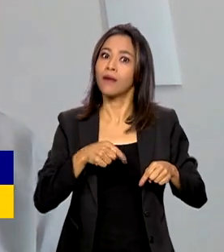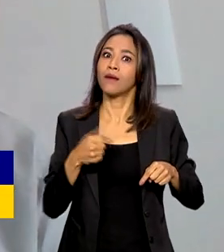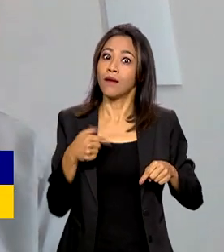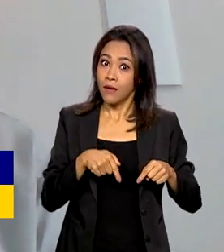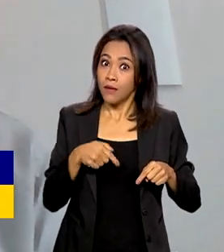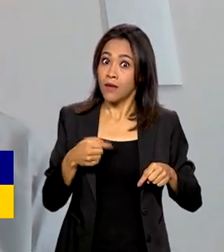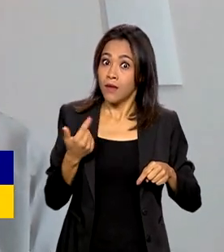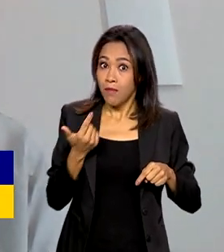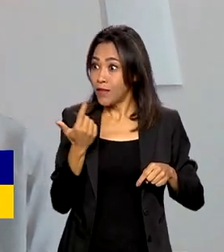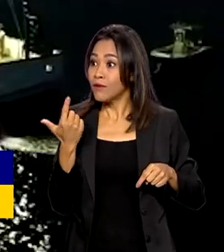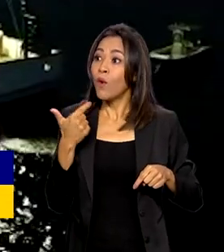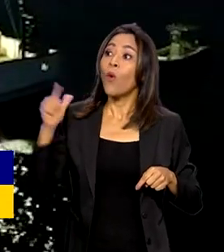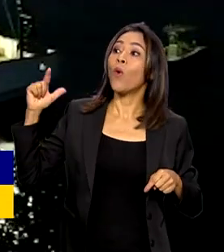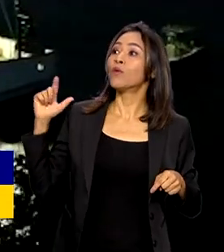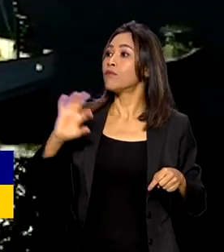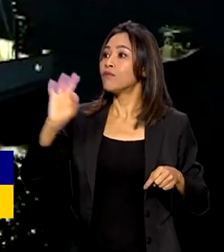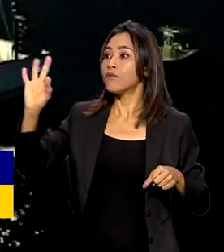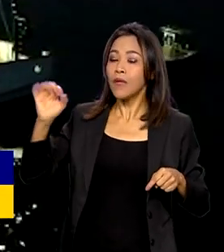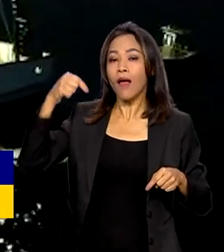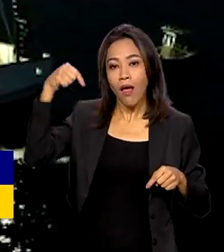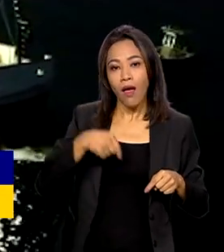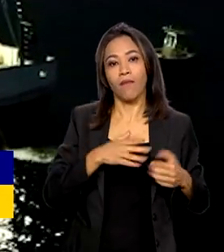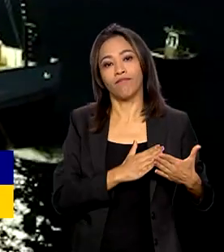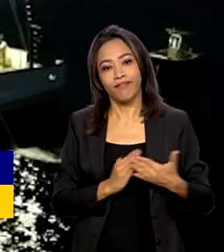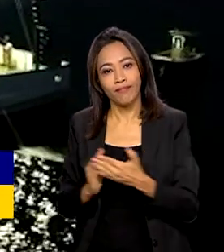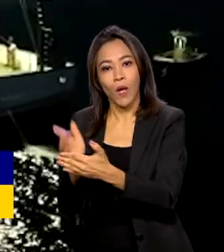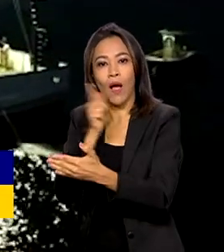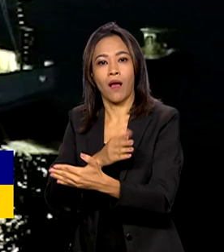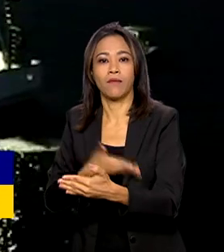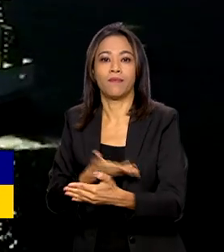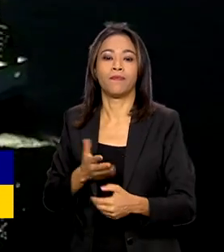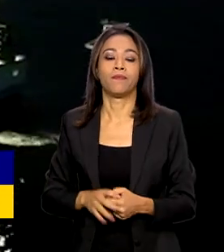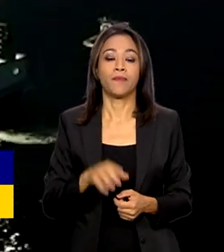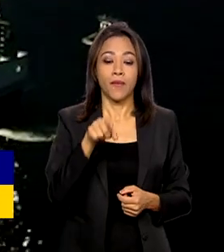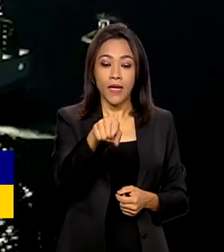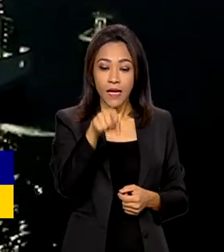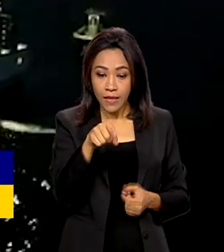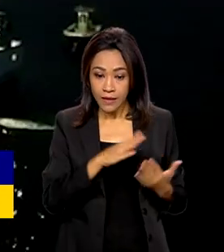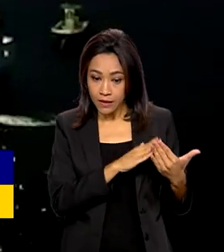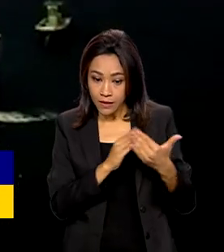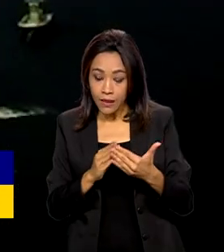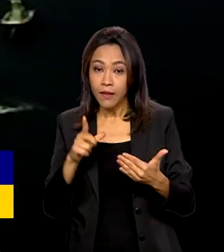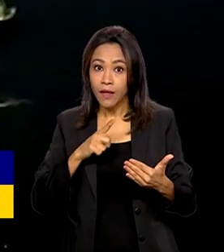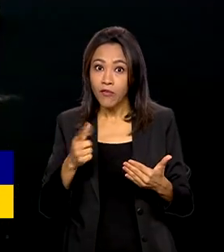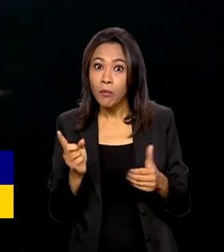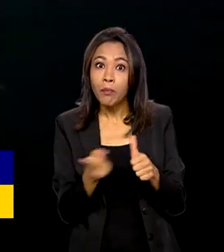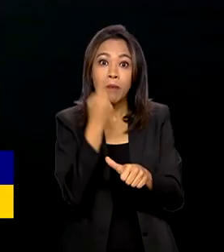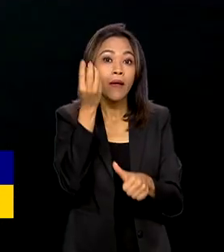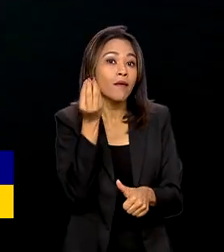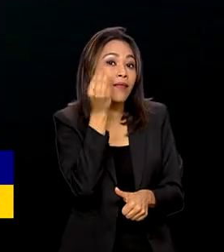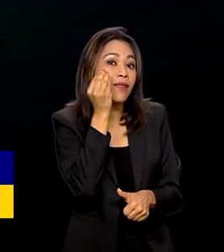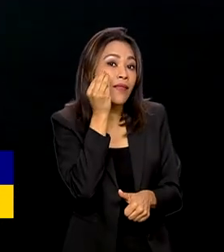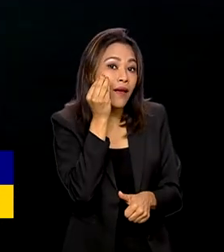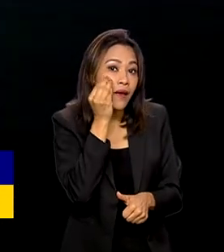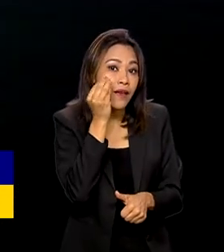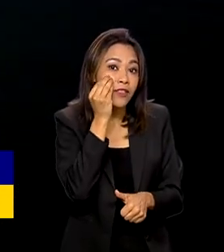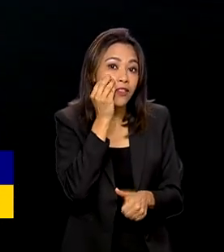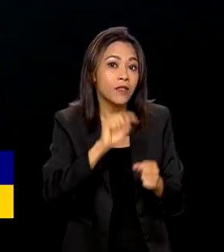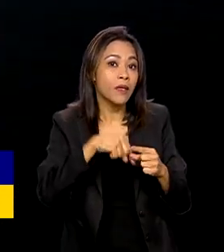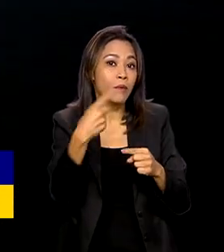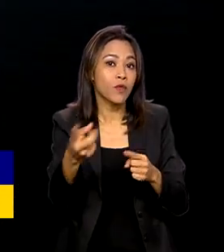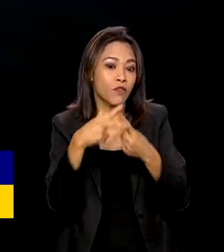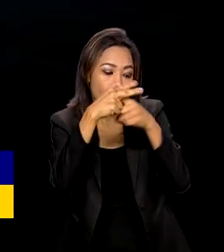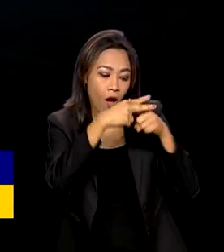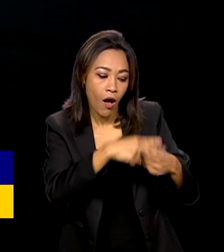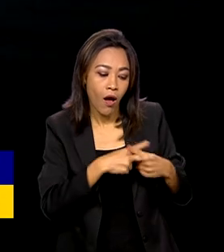ser desempenhadas de outra forma. Nesse mês de maio, a embarcação passou pelo primeiro teste em mar aberto após a restauração.